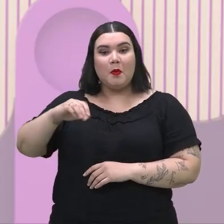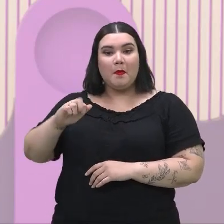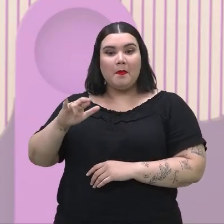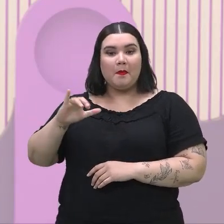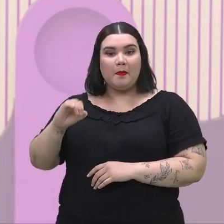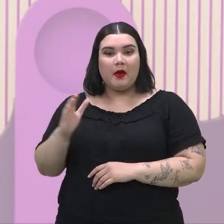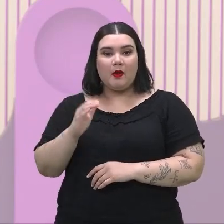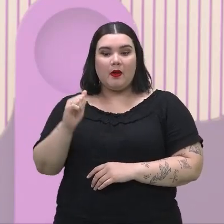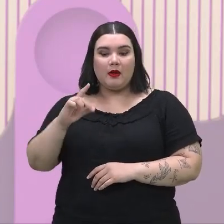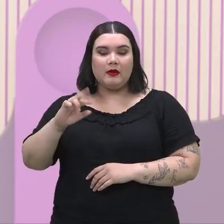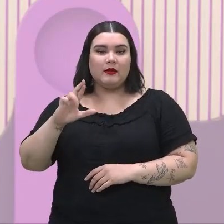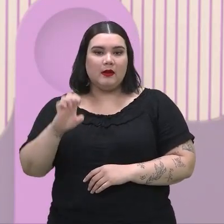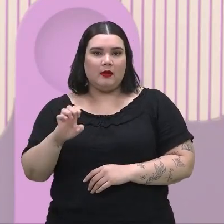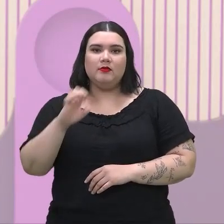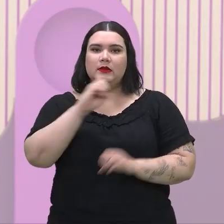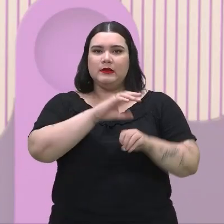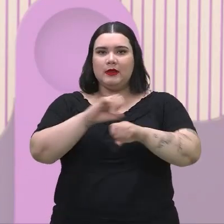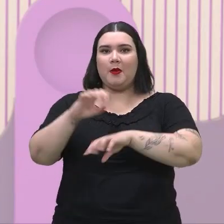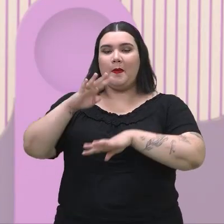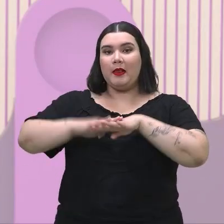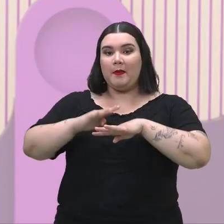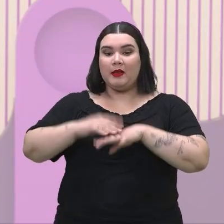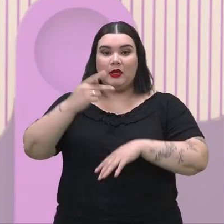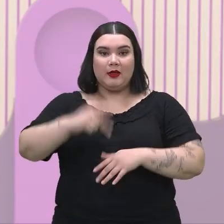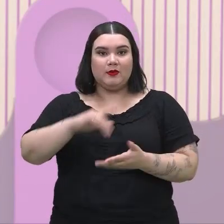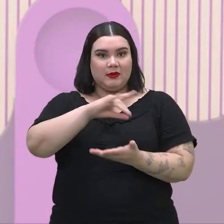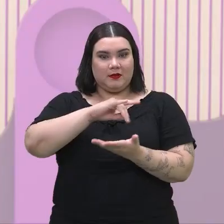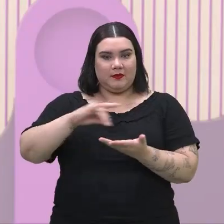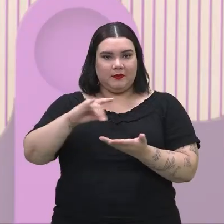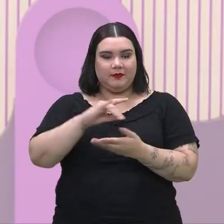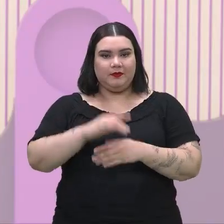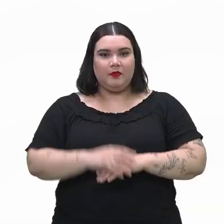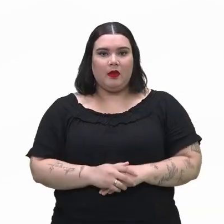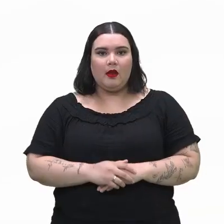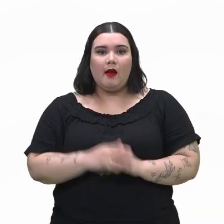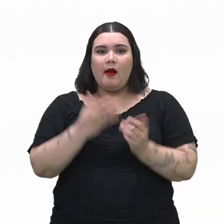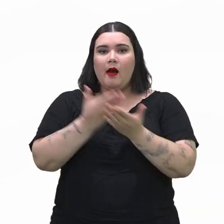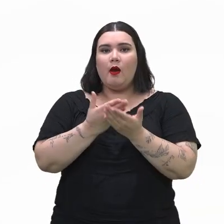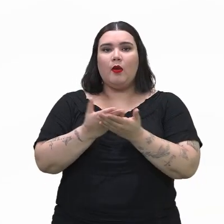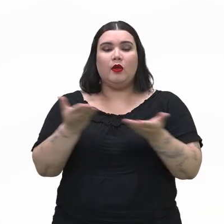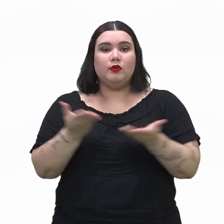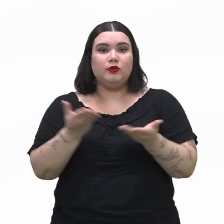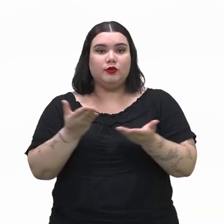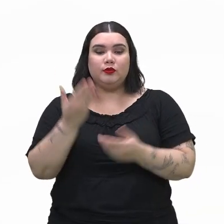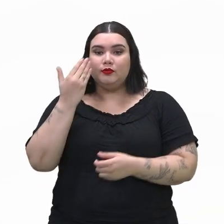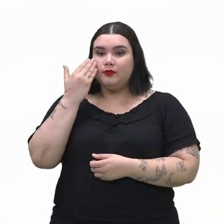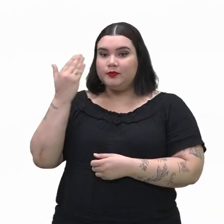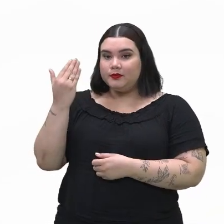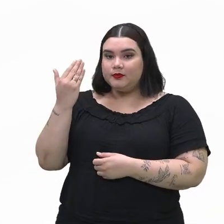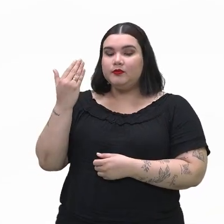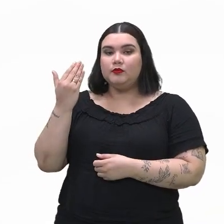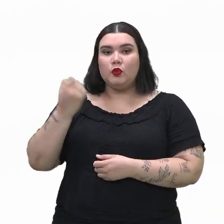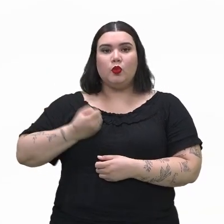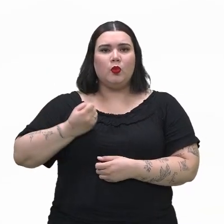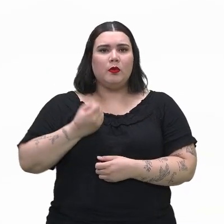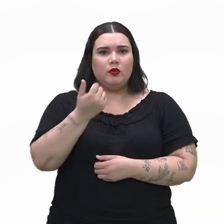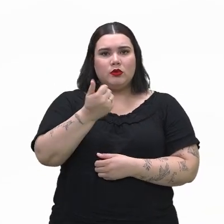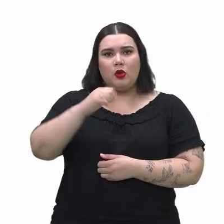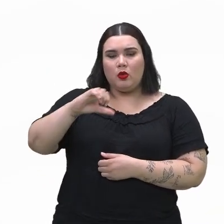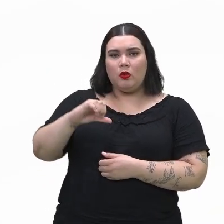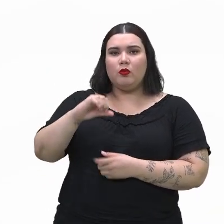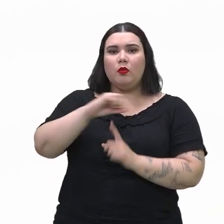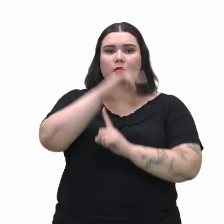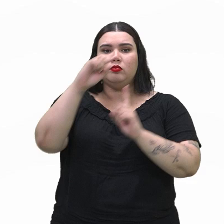matemática aqui do Centro de Mídias, e vamos verificar nosso objeto de conhecimento desta aula. Nós temos aqui, então, a aula de número 19,